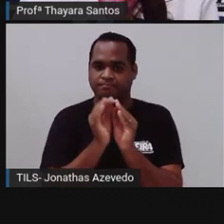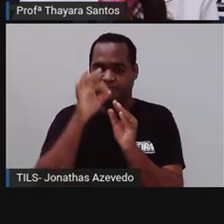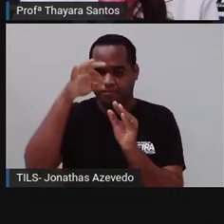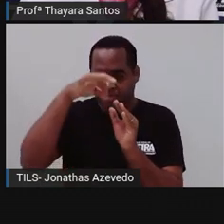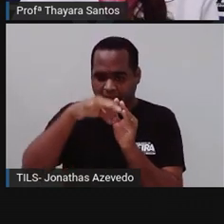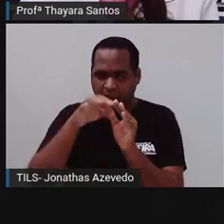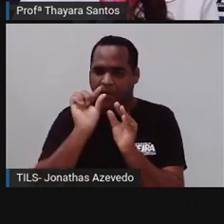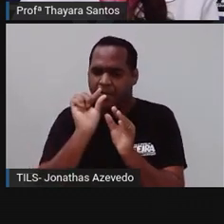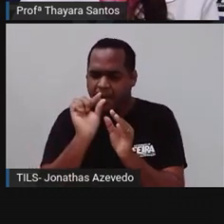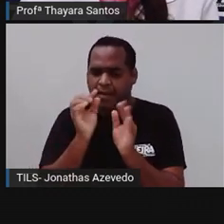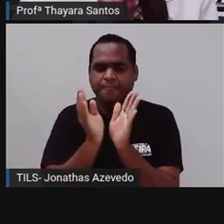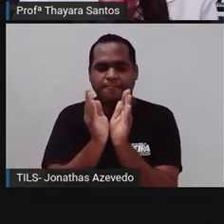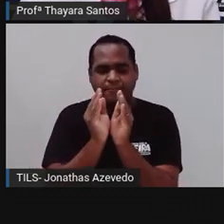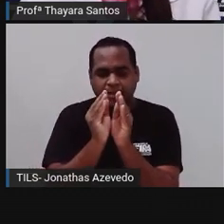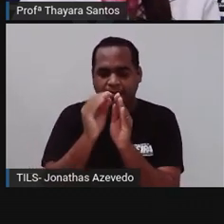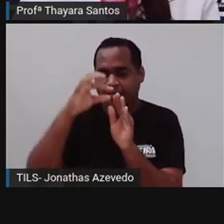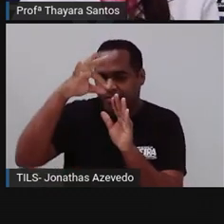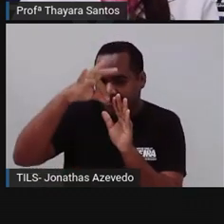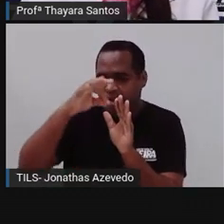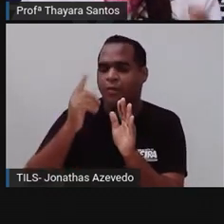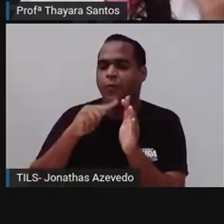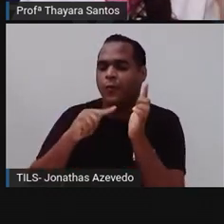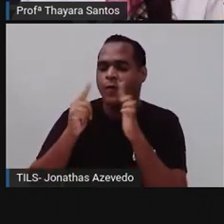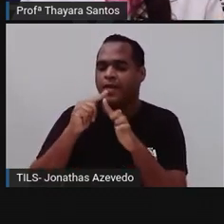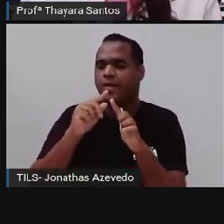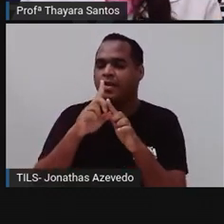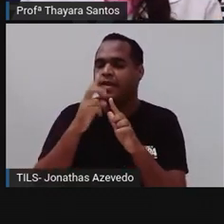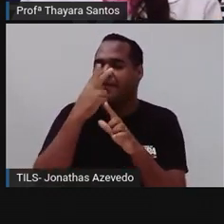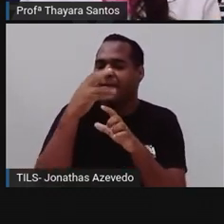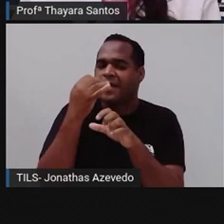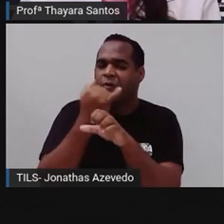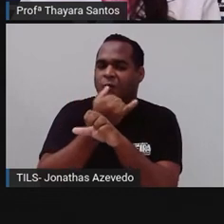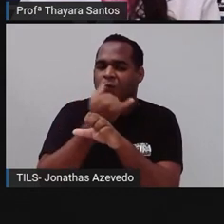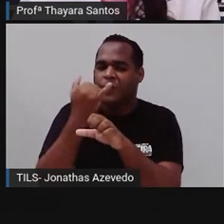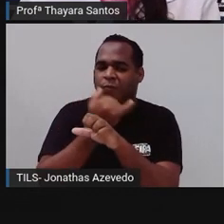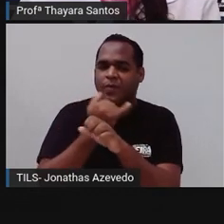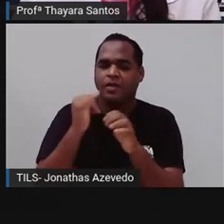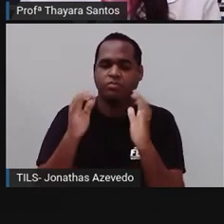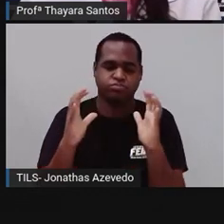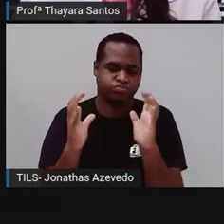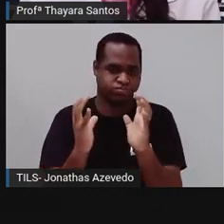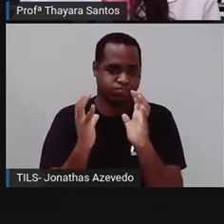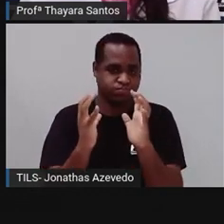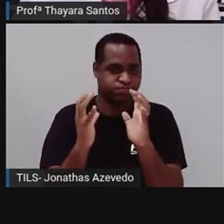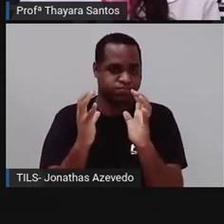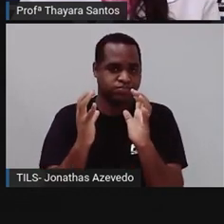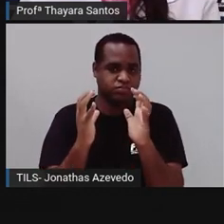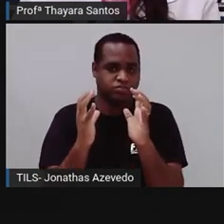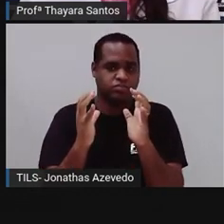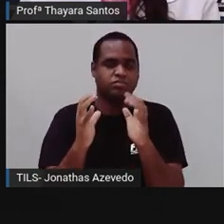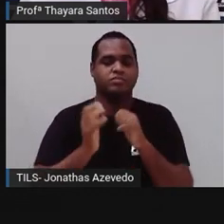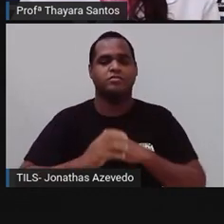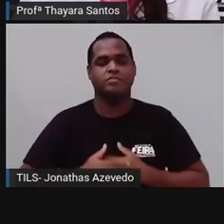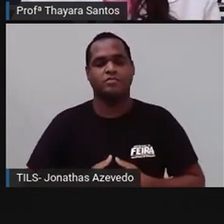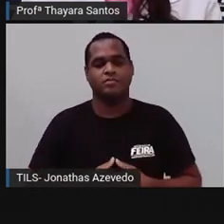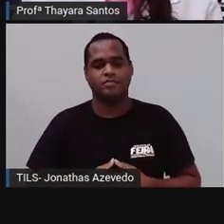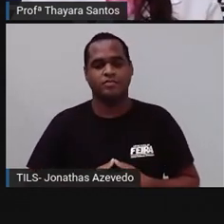Elas têm uma abertura bem pequenininha e elas são mais gordinhas, como é o caso daqueles que formam os barris aí.